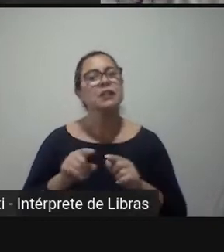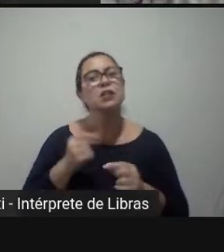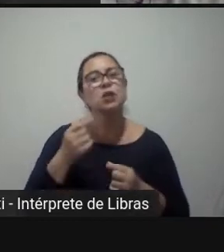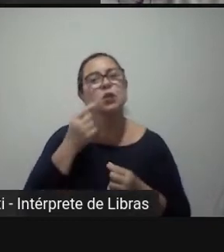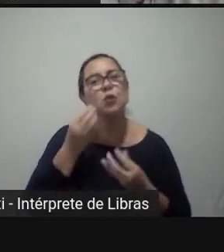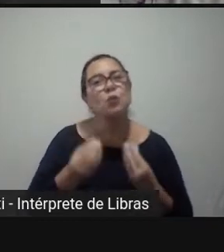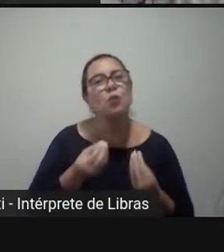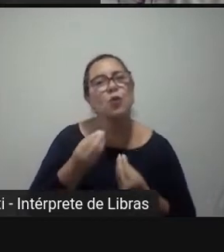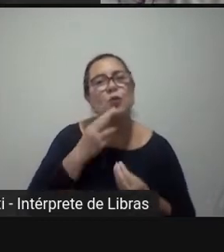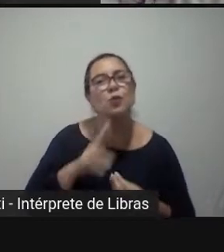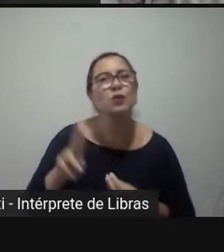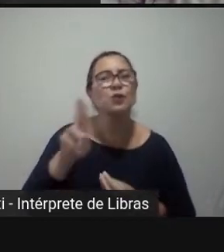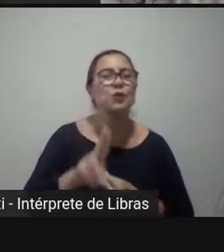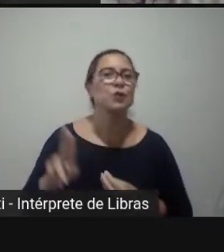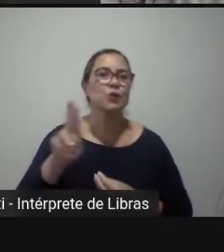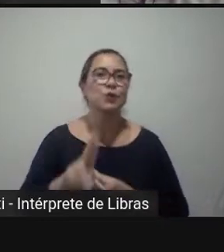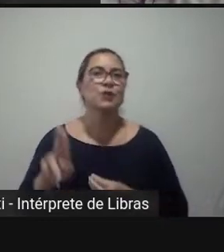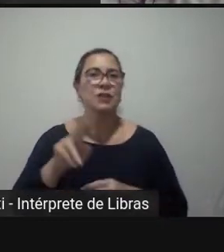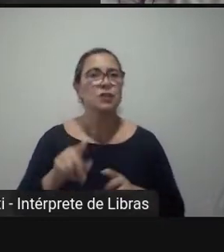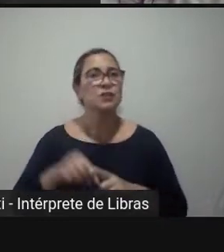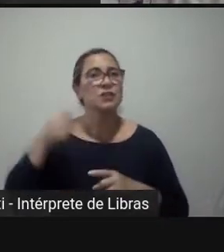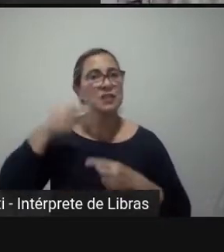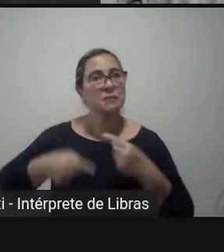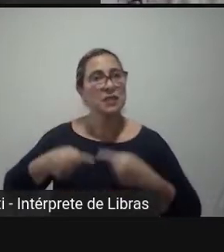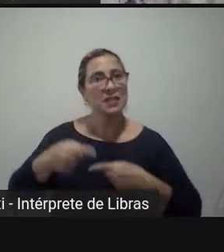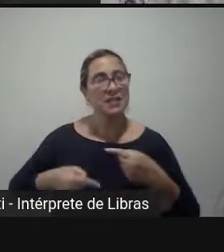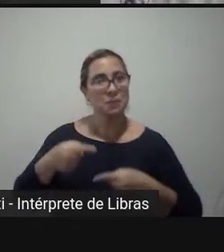aplicados ao nosso sistema político aqui.